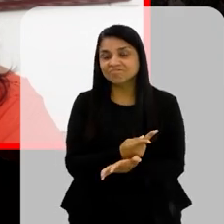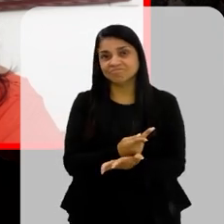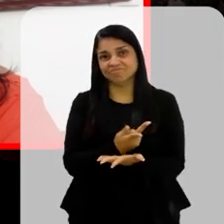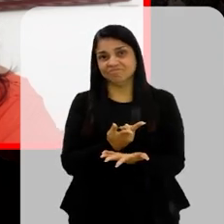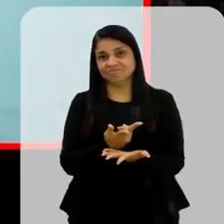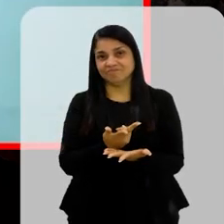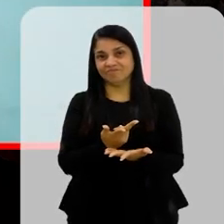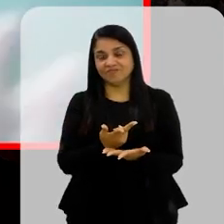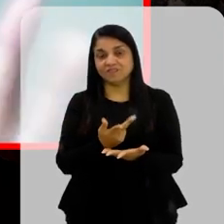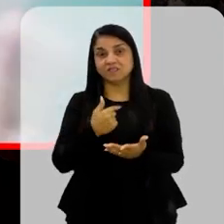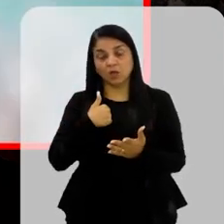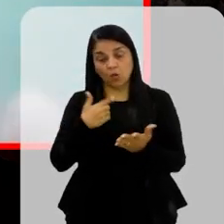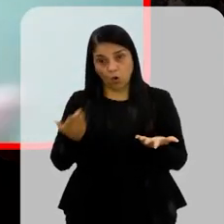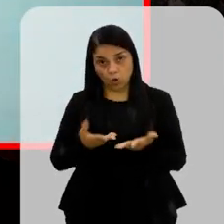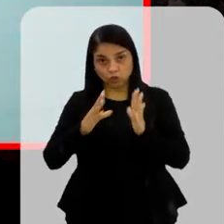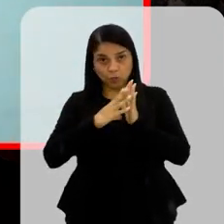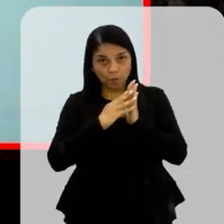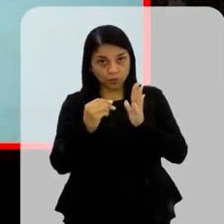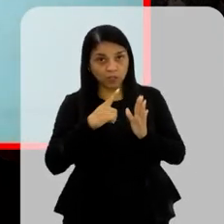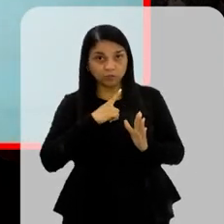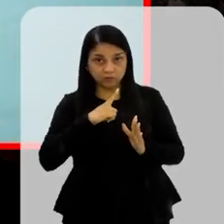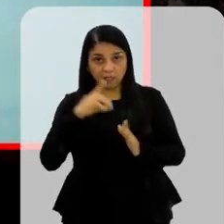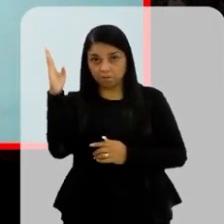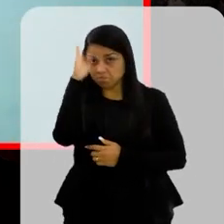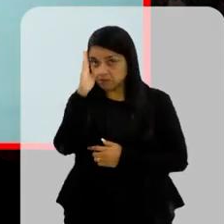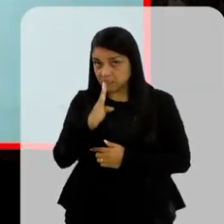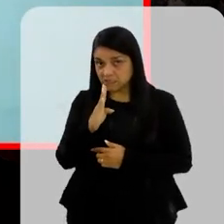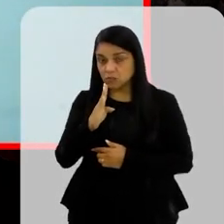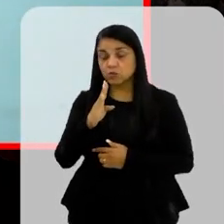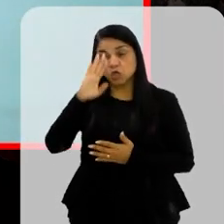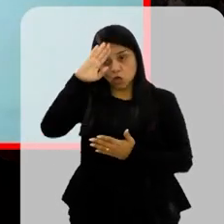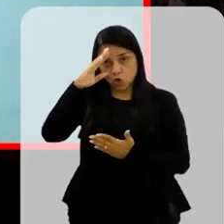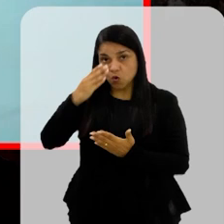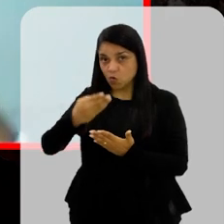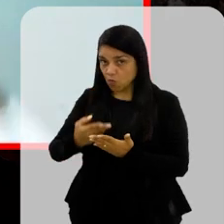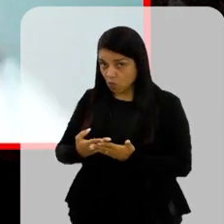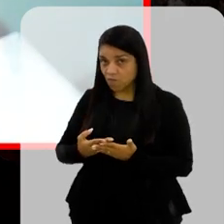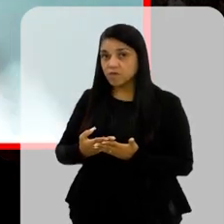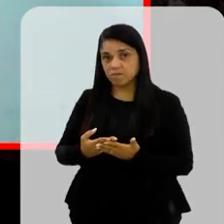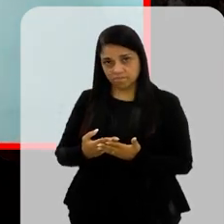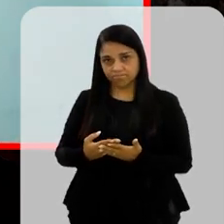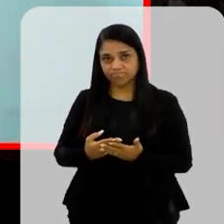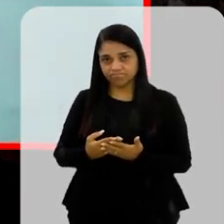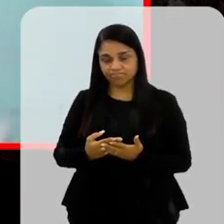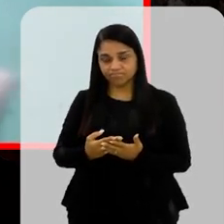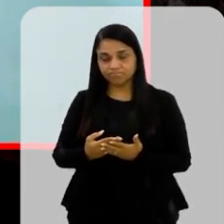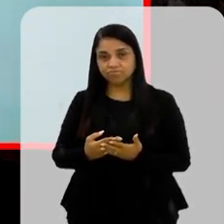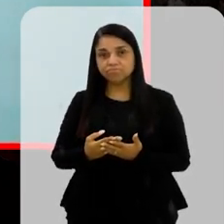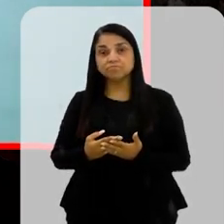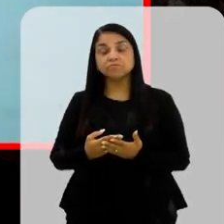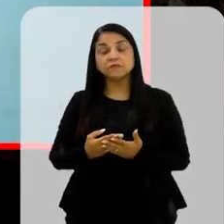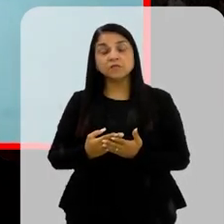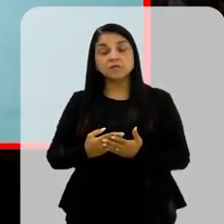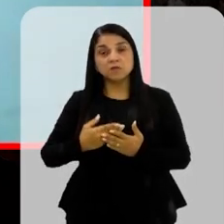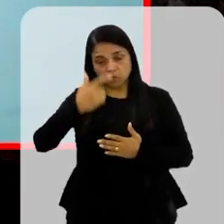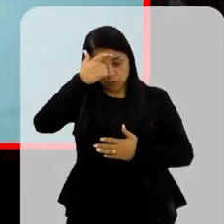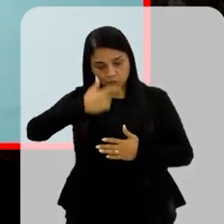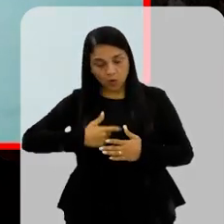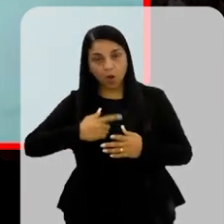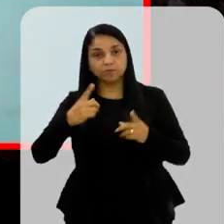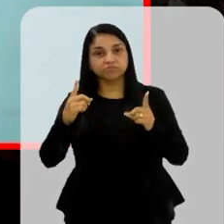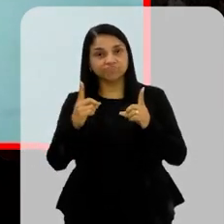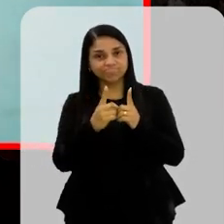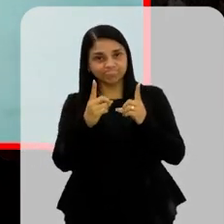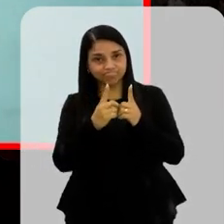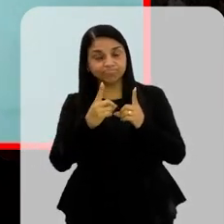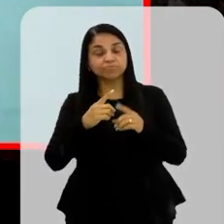Então a gente tem Um modelo Aqui no Brasil Que é que a gente Confia melhor E que o próprio Paciente O